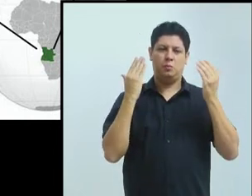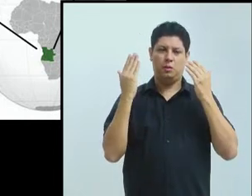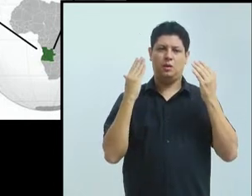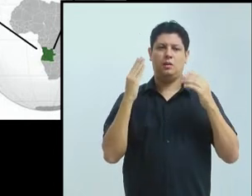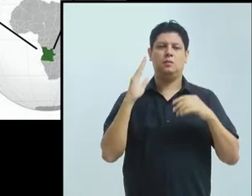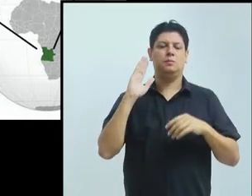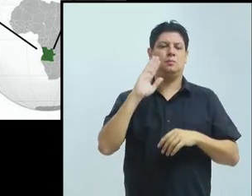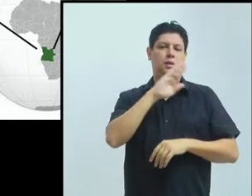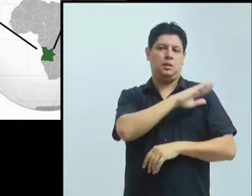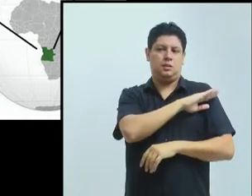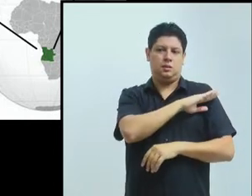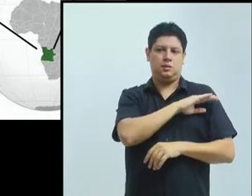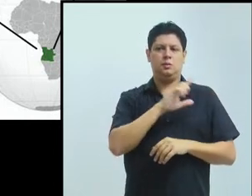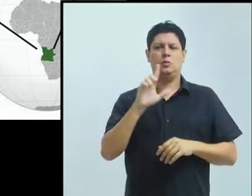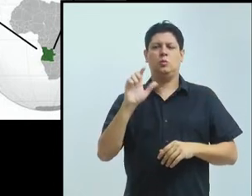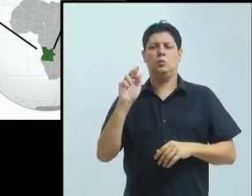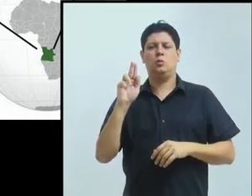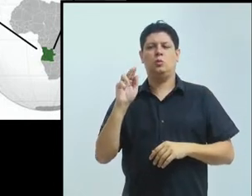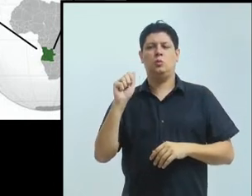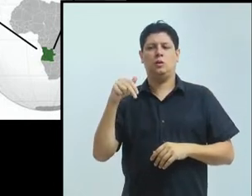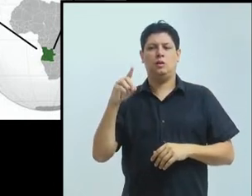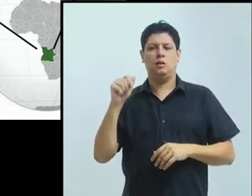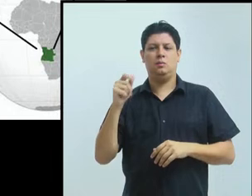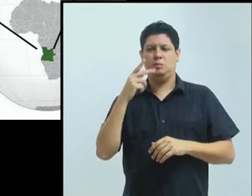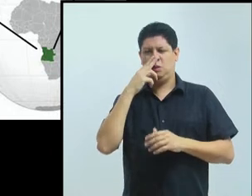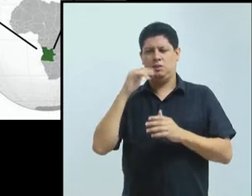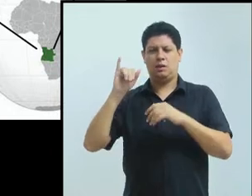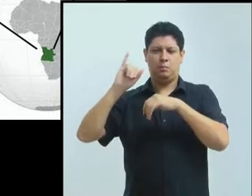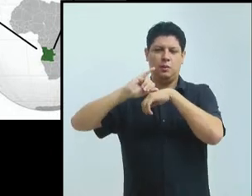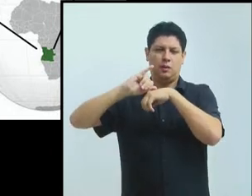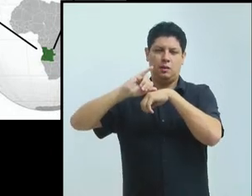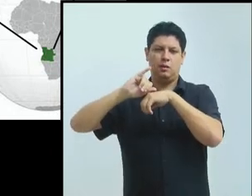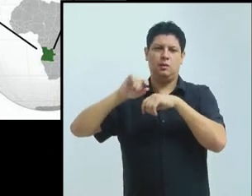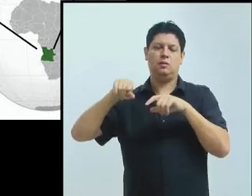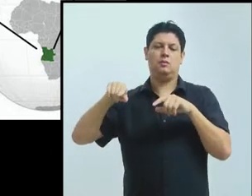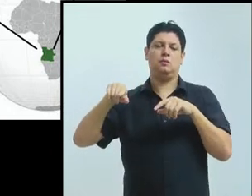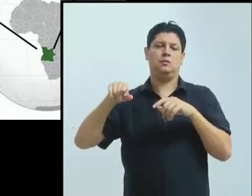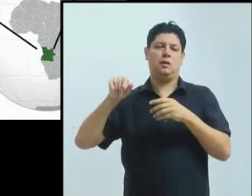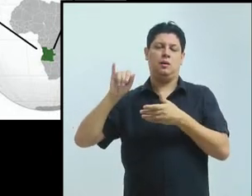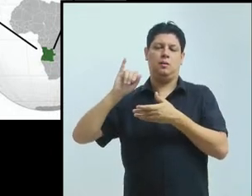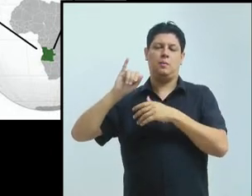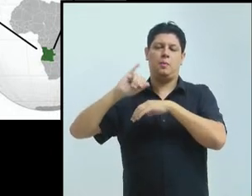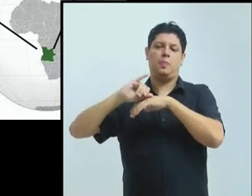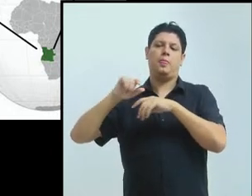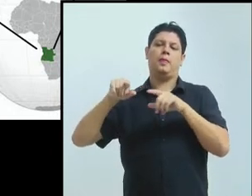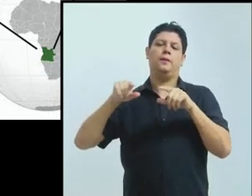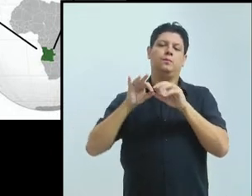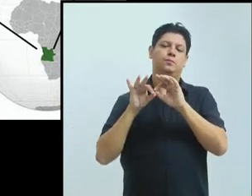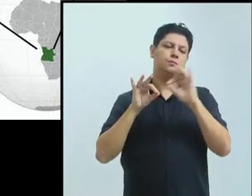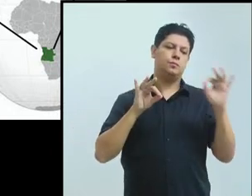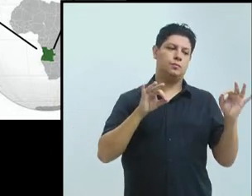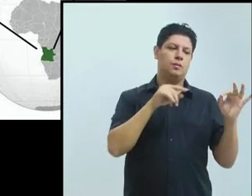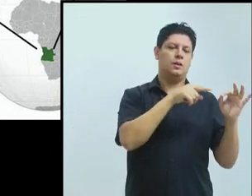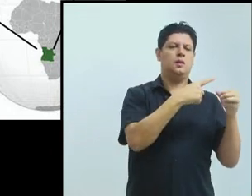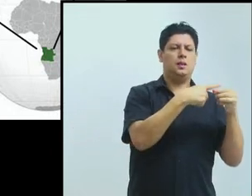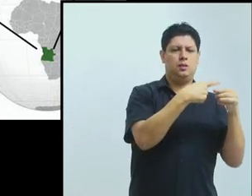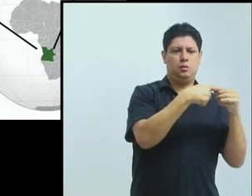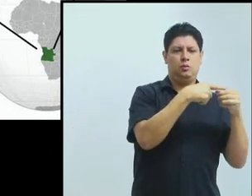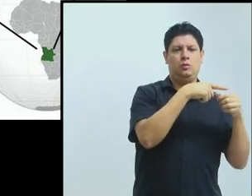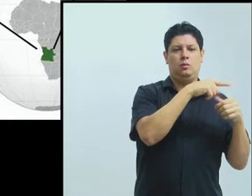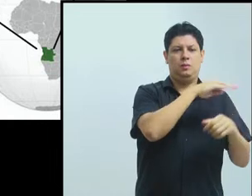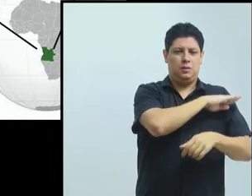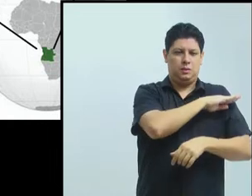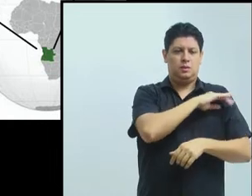que a faz para Bragança é de Luanda para Sumbi. É uma cidade litorânea. Tem umas praias bonitas. Também lembra.